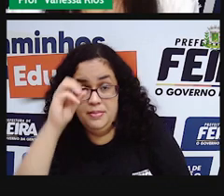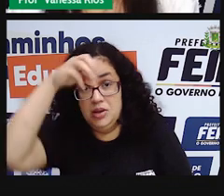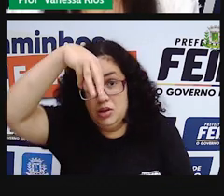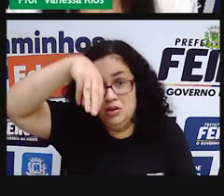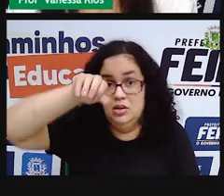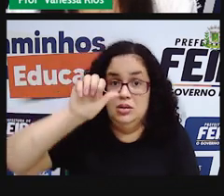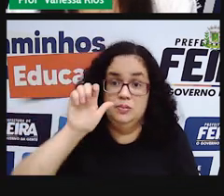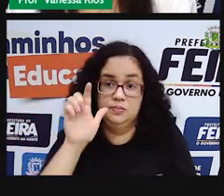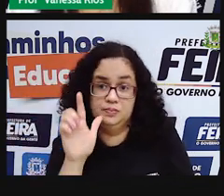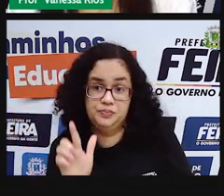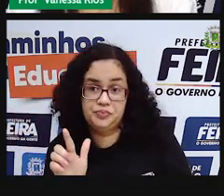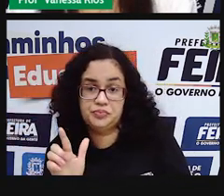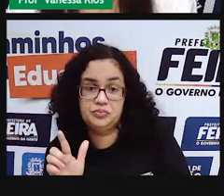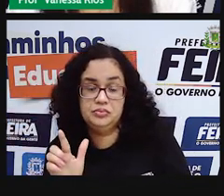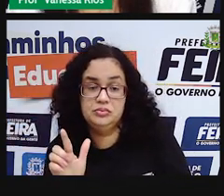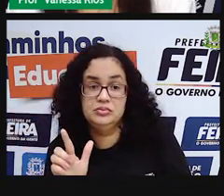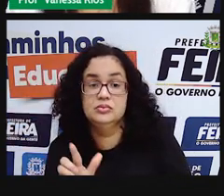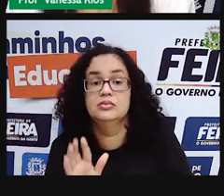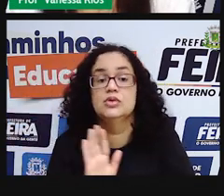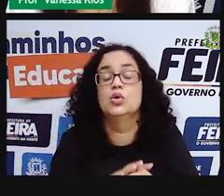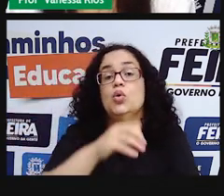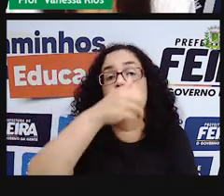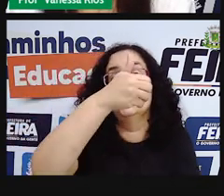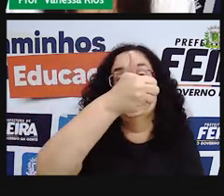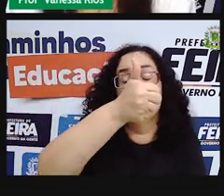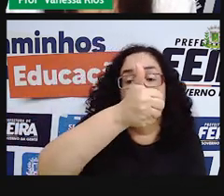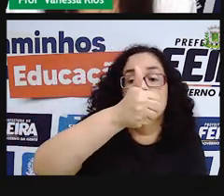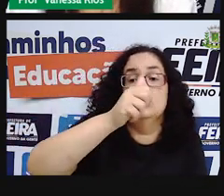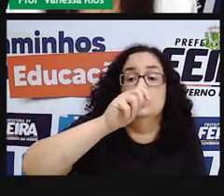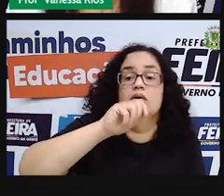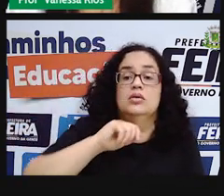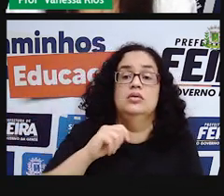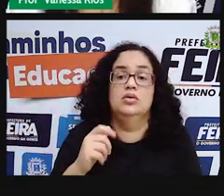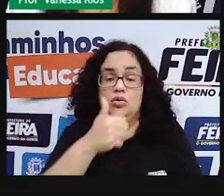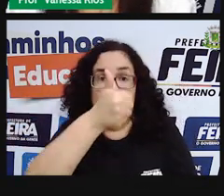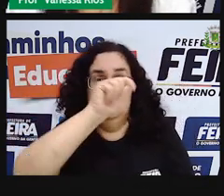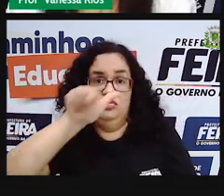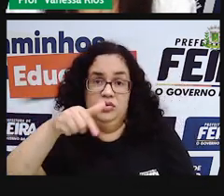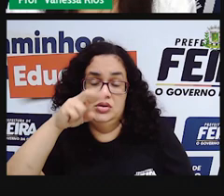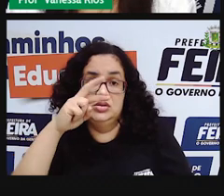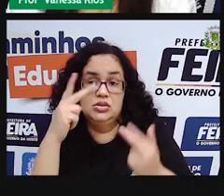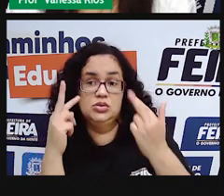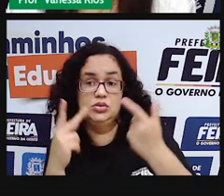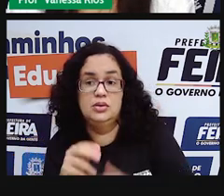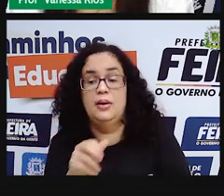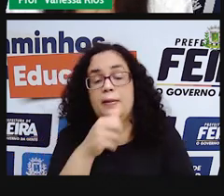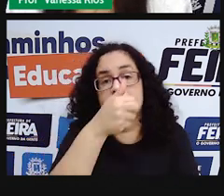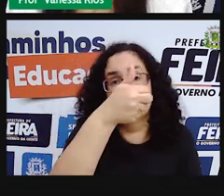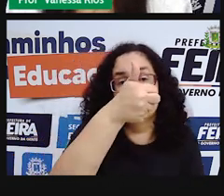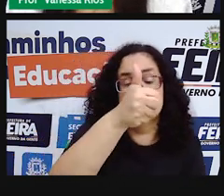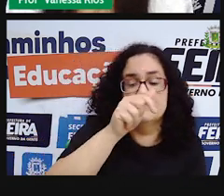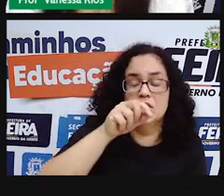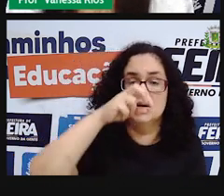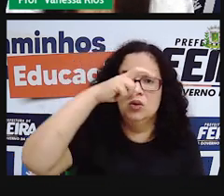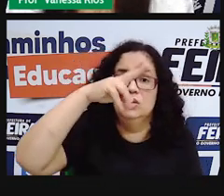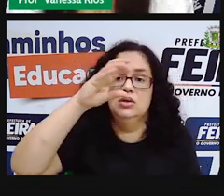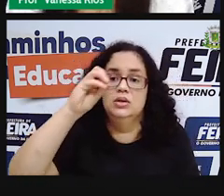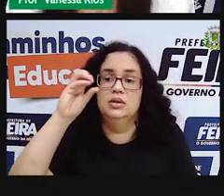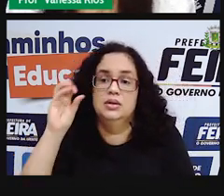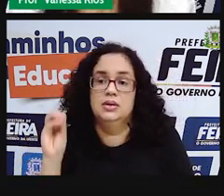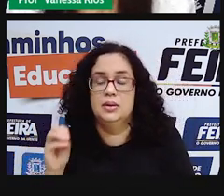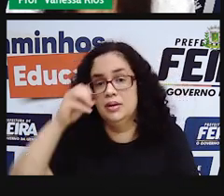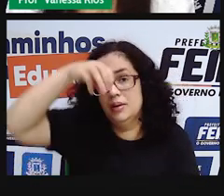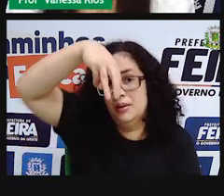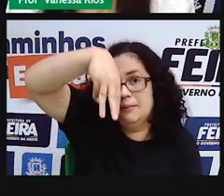vai equivaler aí, ó, um vírgula cinco litros, vai equivaler a mil e quinhentos mililitros.